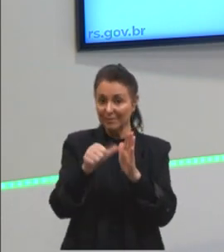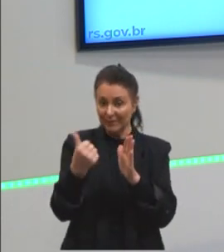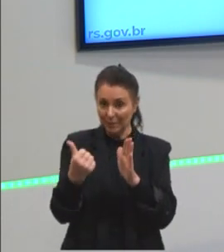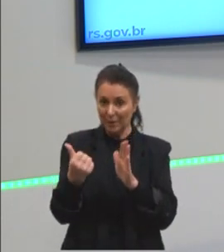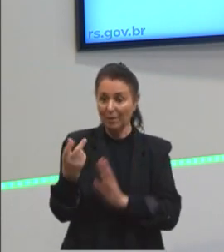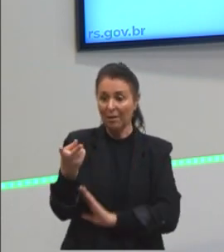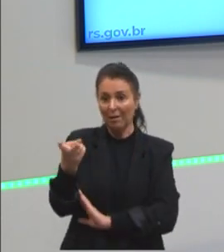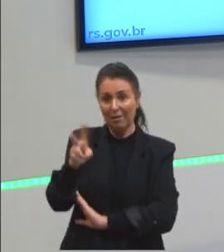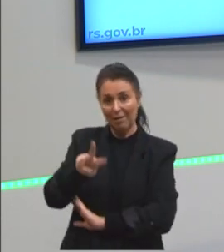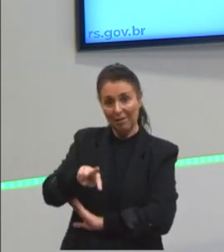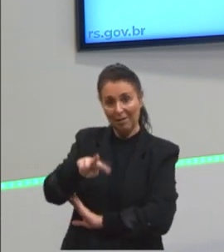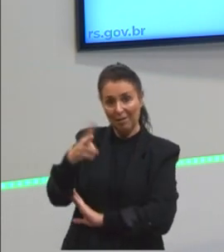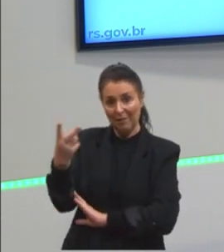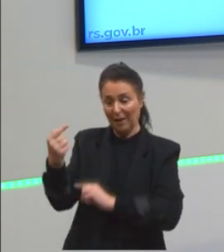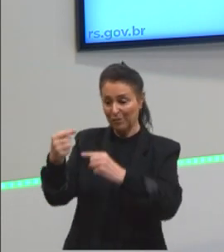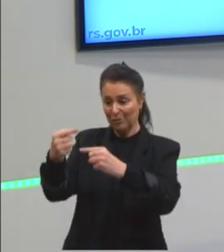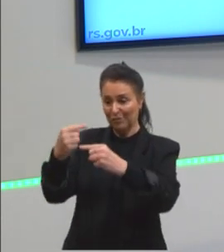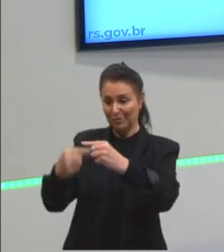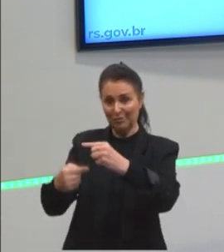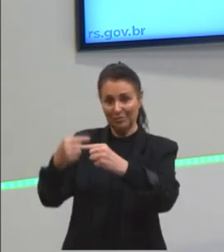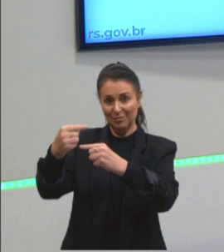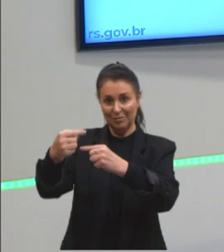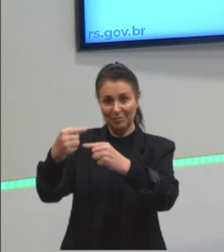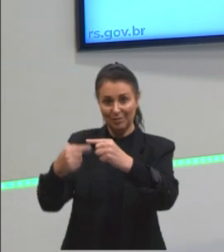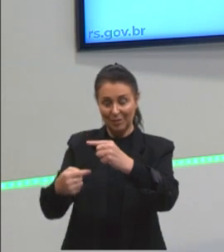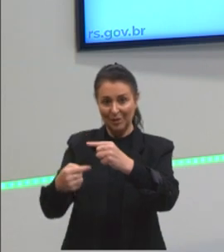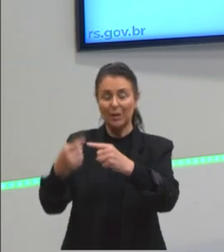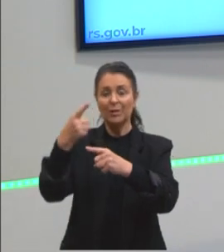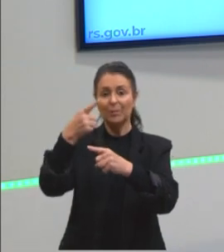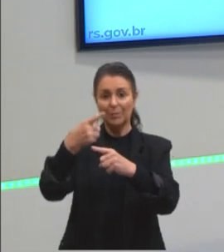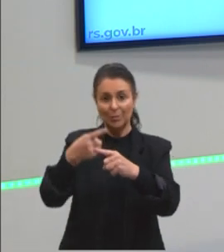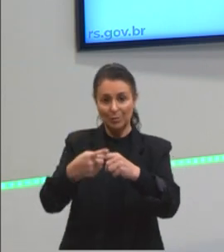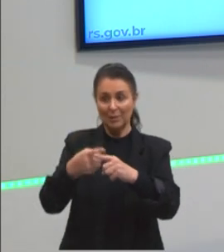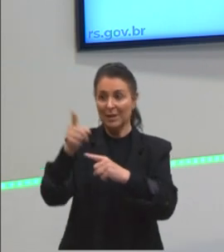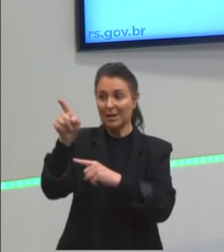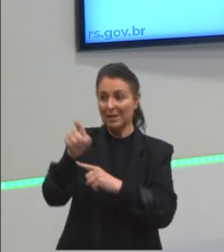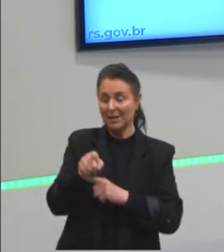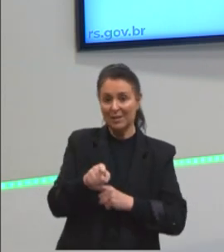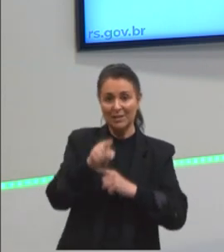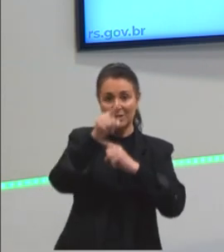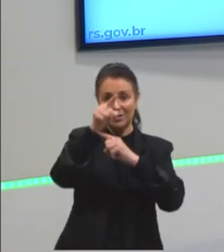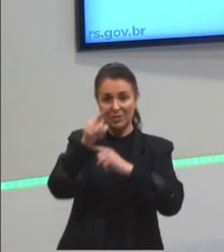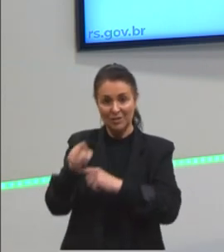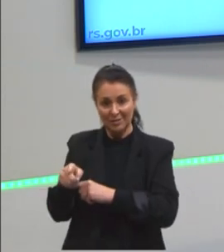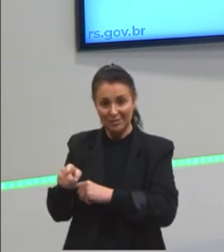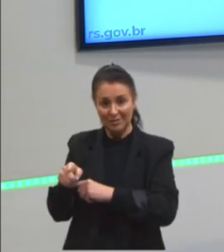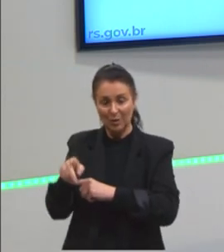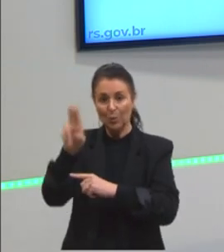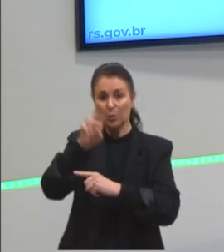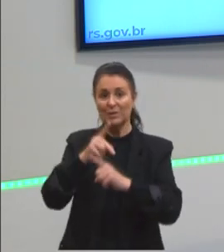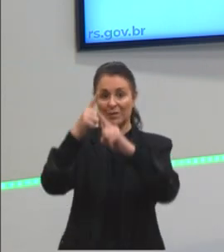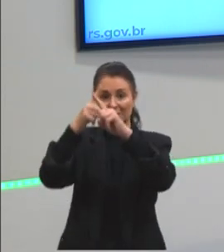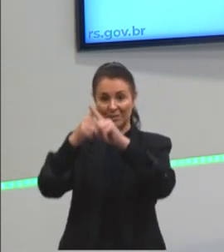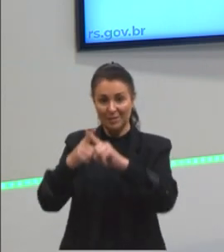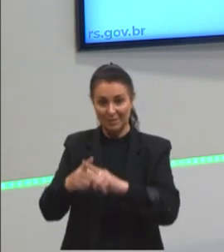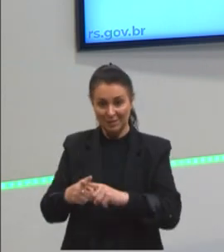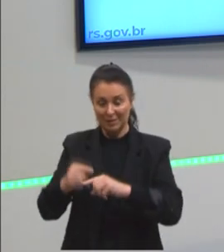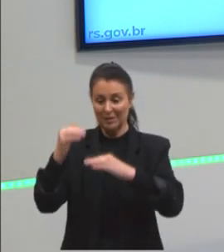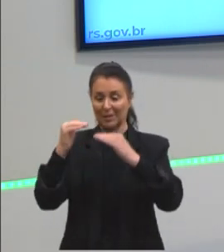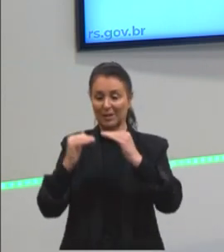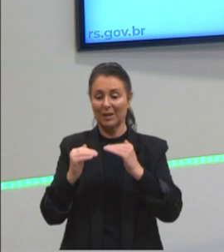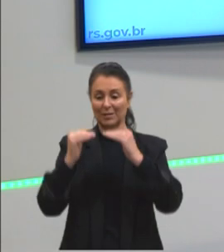Inverte uma das grandezas, e aí multiplica em X, né? Utilizando a propriedade das proporções.